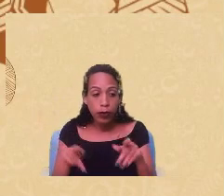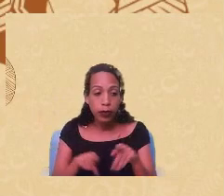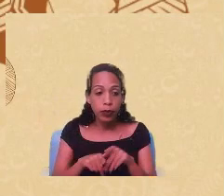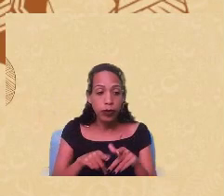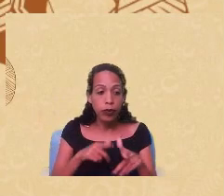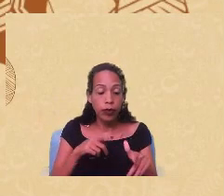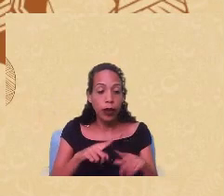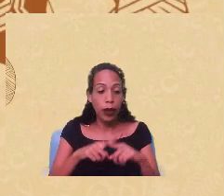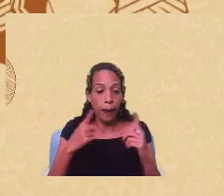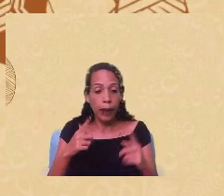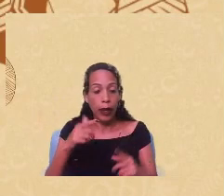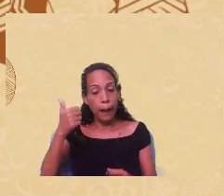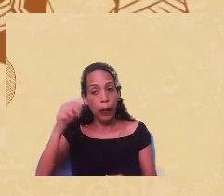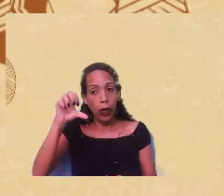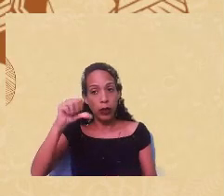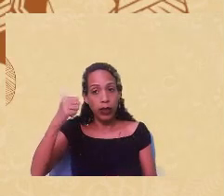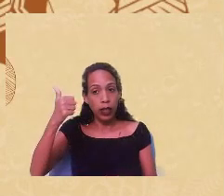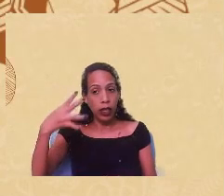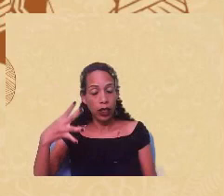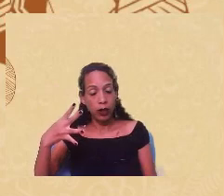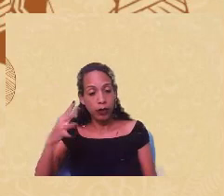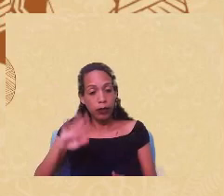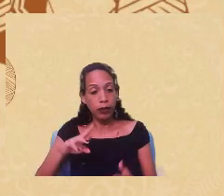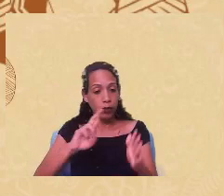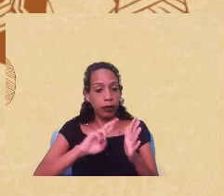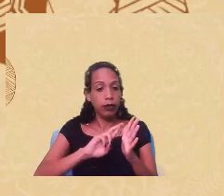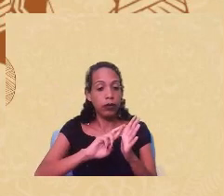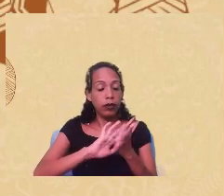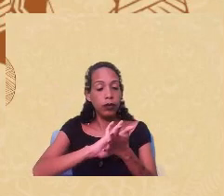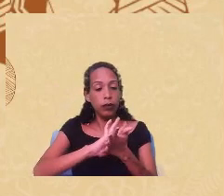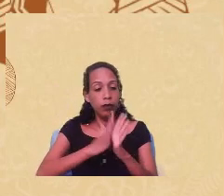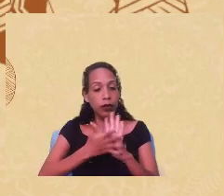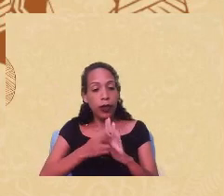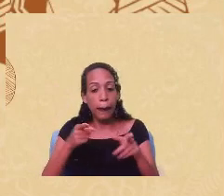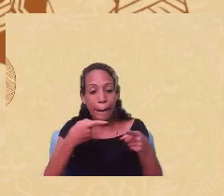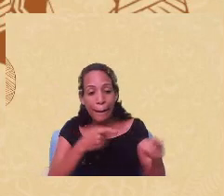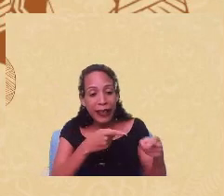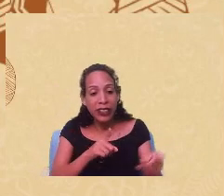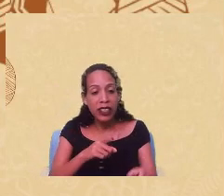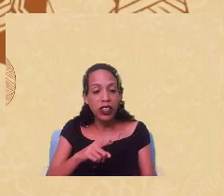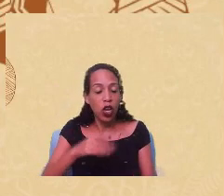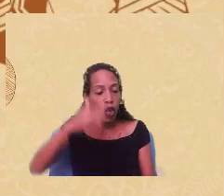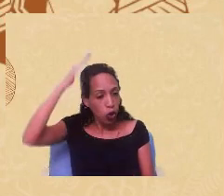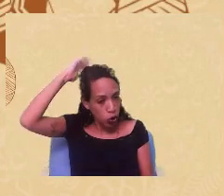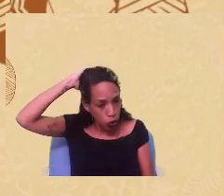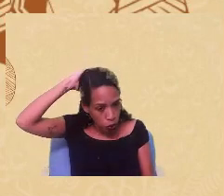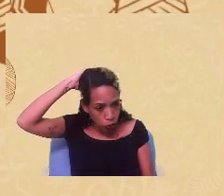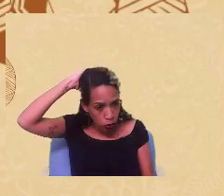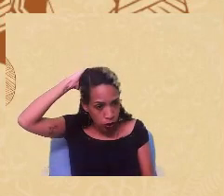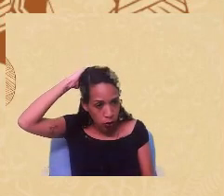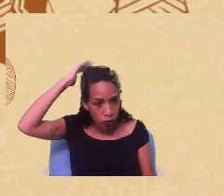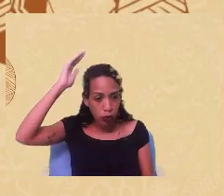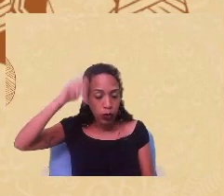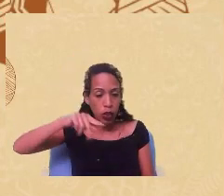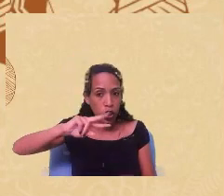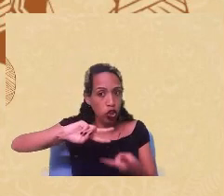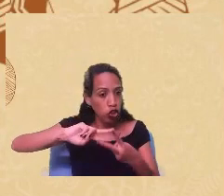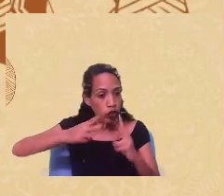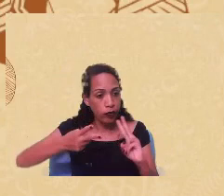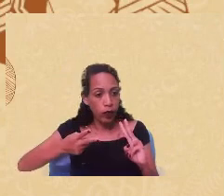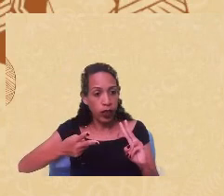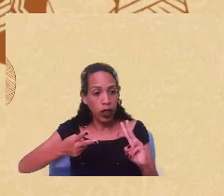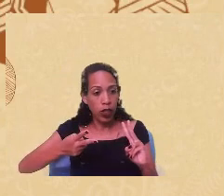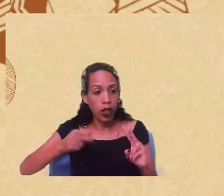1914 um racismo que diz respeito a perseguição aos judeus que é diferente do que